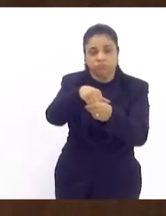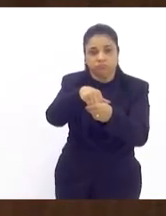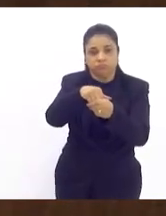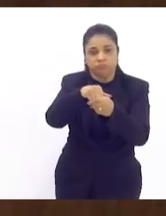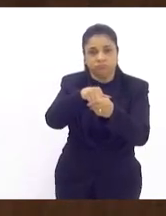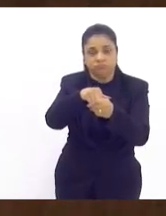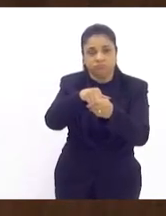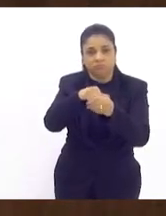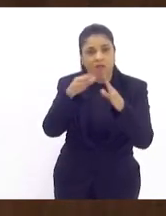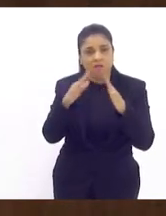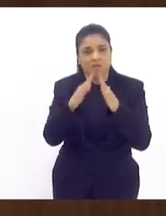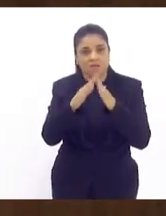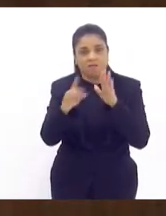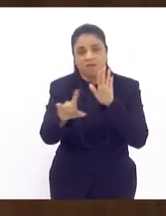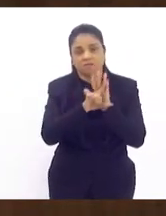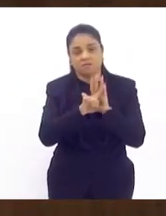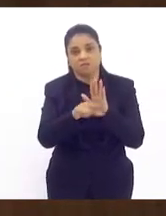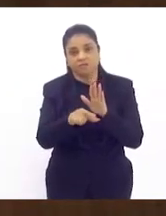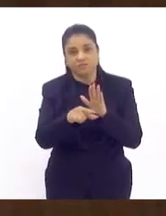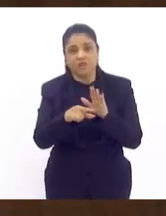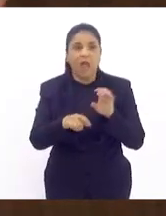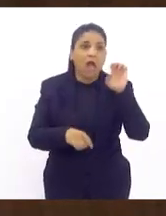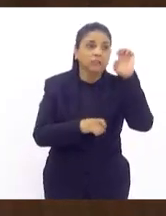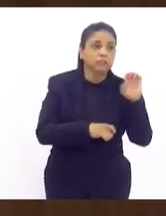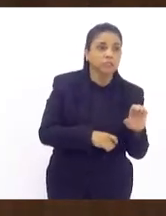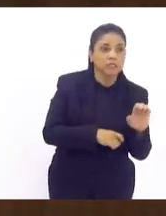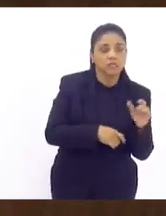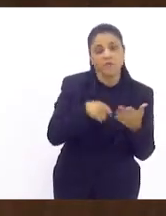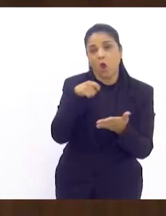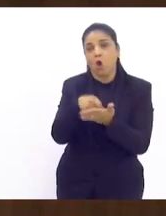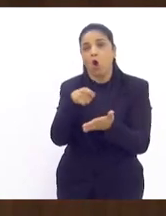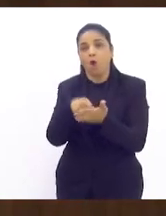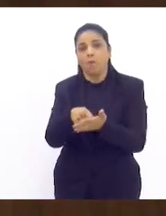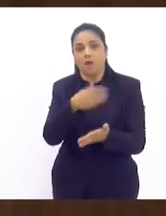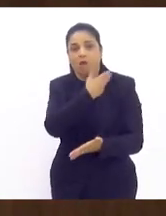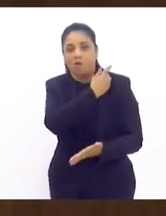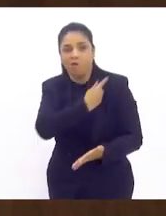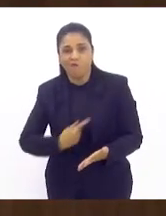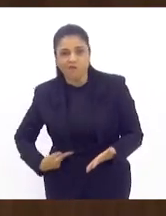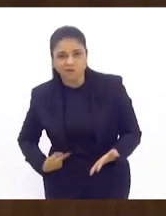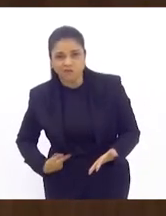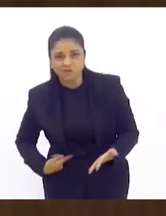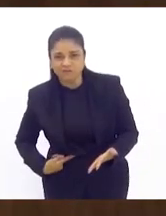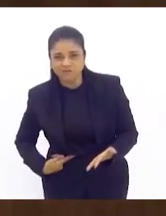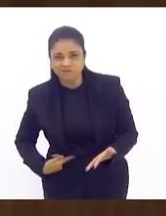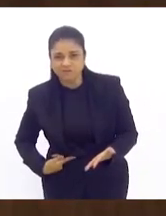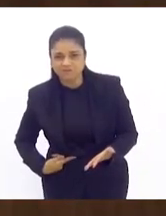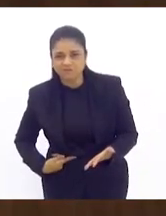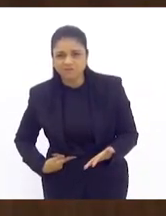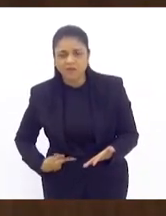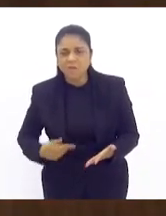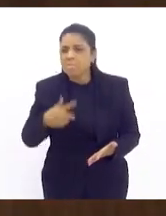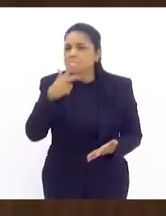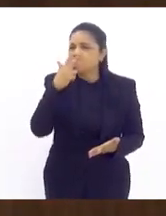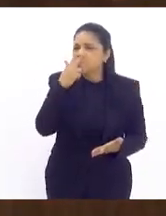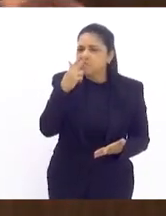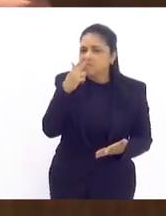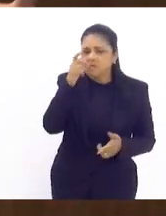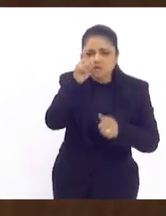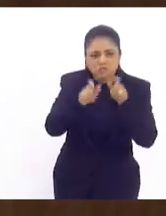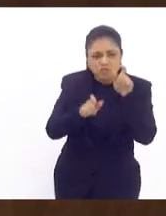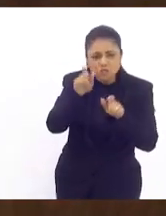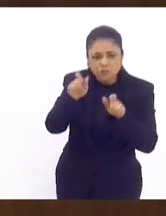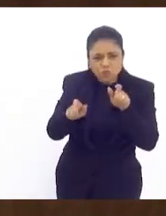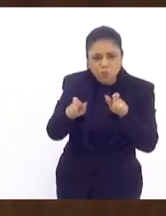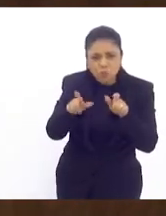porque a esquerda vai cobrar o governador me parece que as pessoas se motivam quando tem